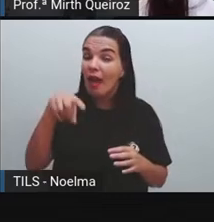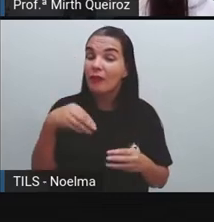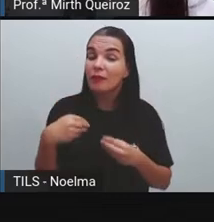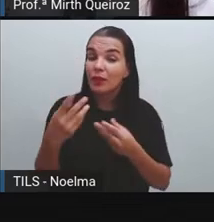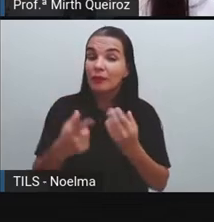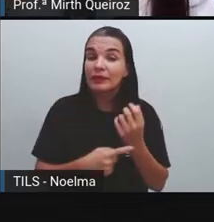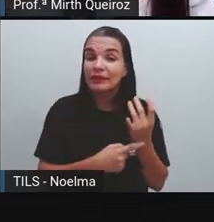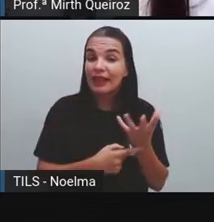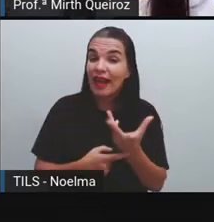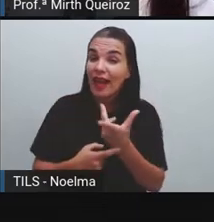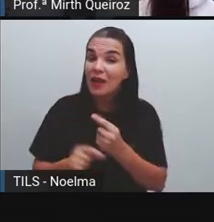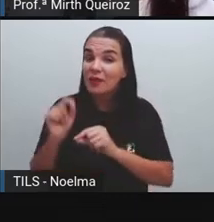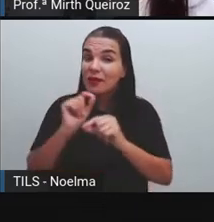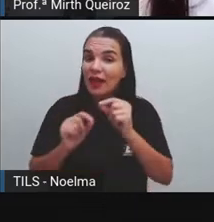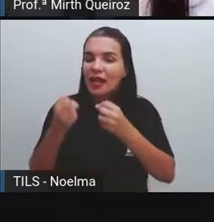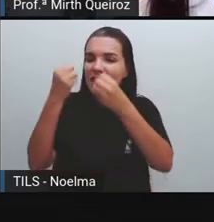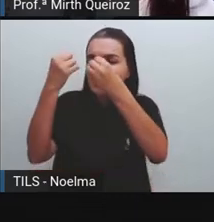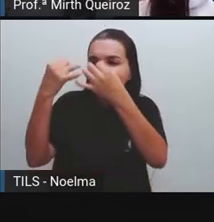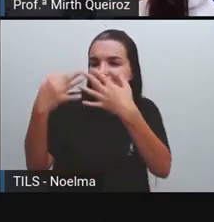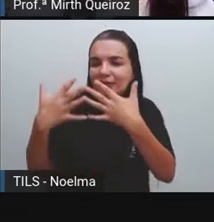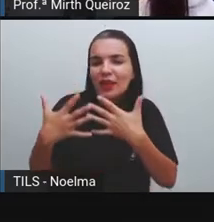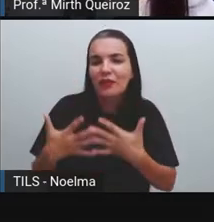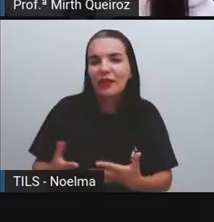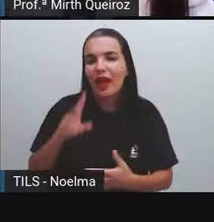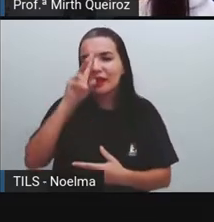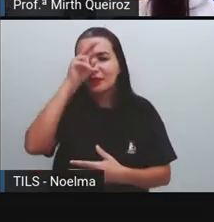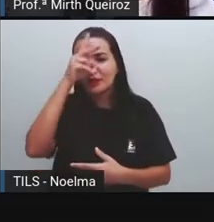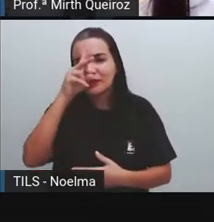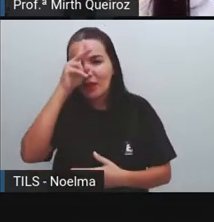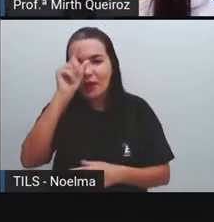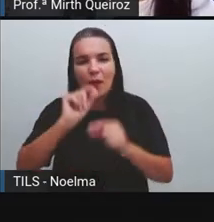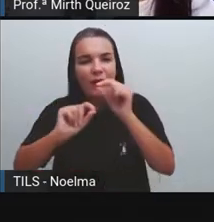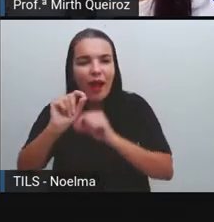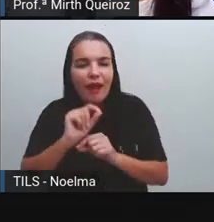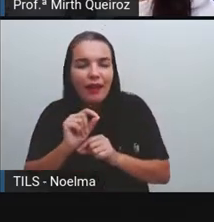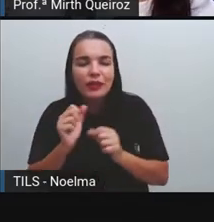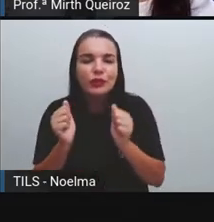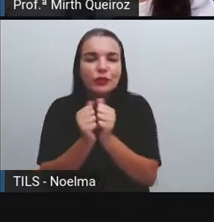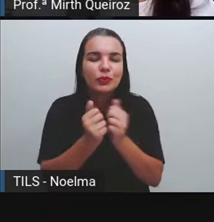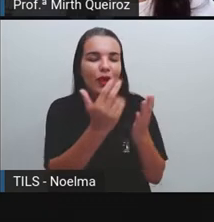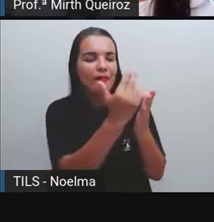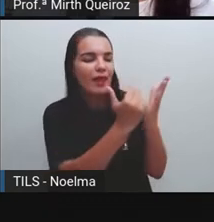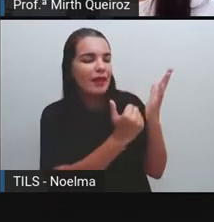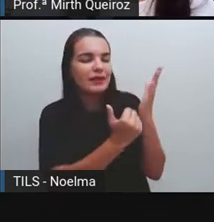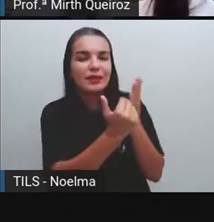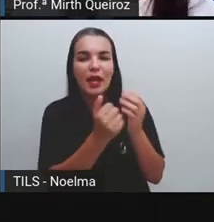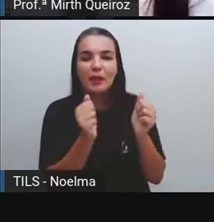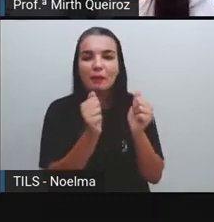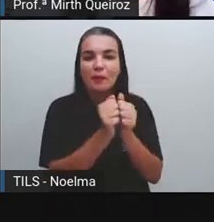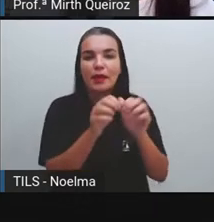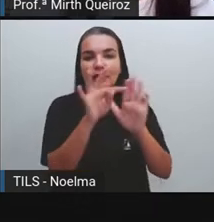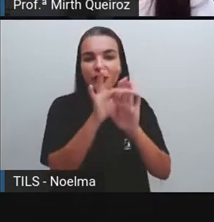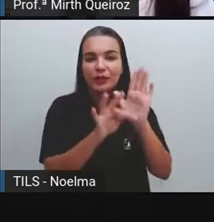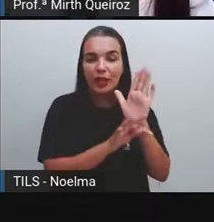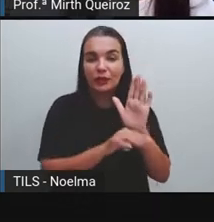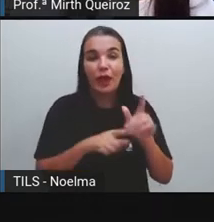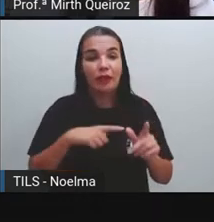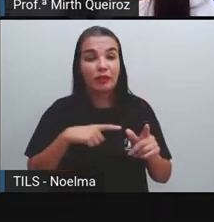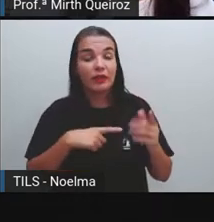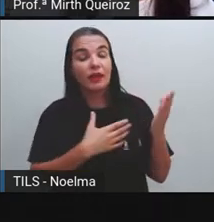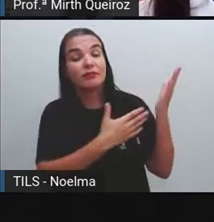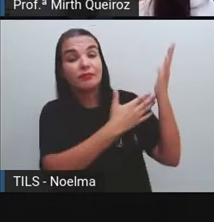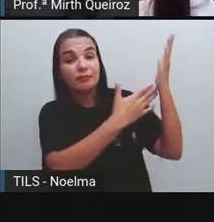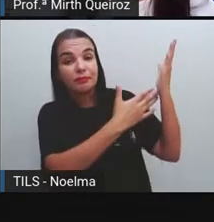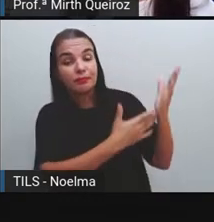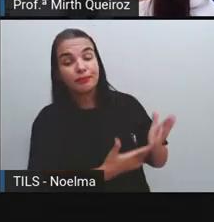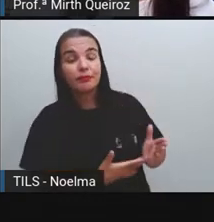o nome dado à arte de narrar histórias. Através de quê? Através de desenhos. Essas histórias, então,